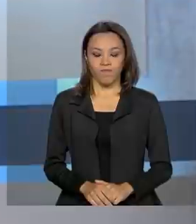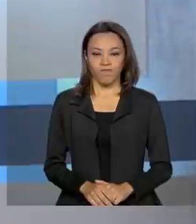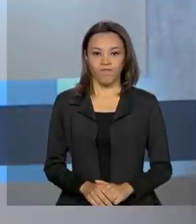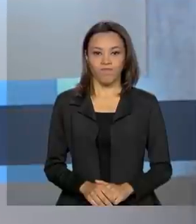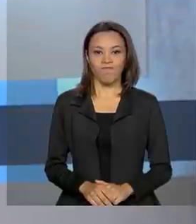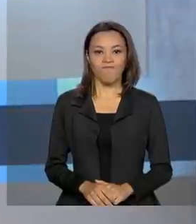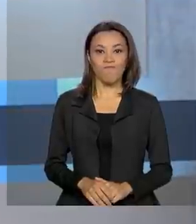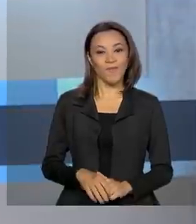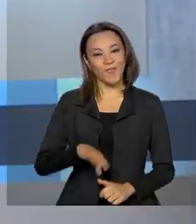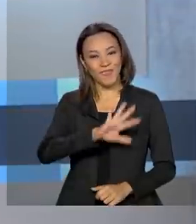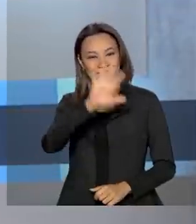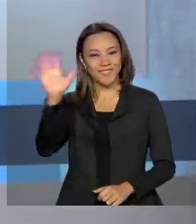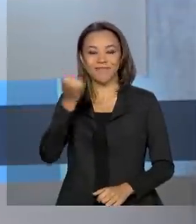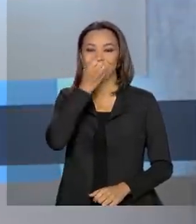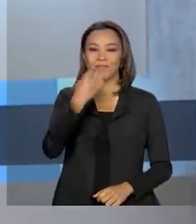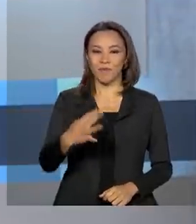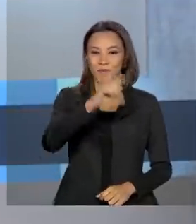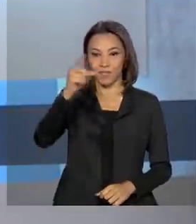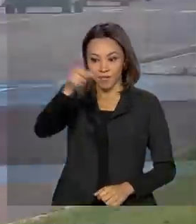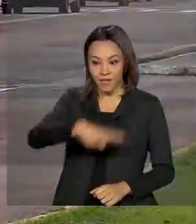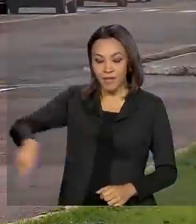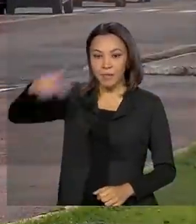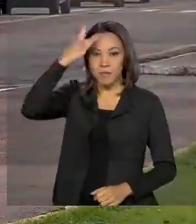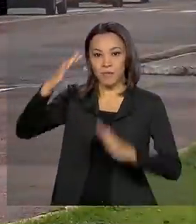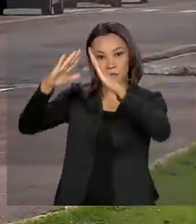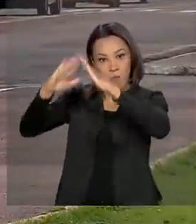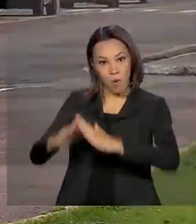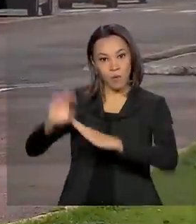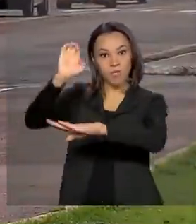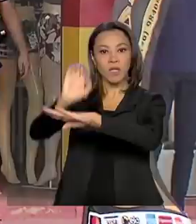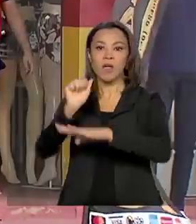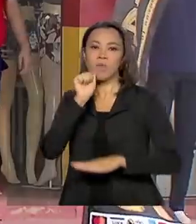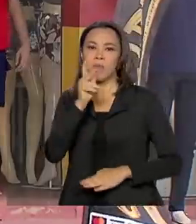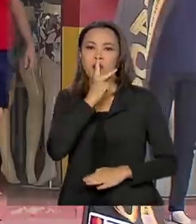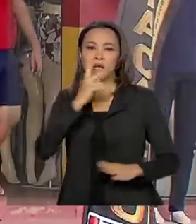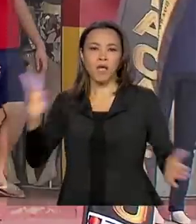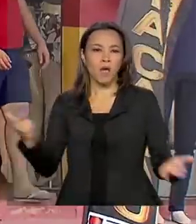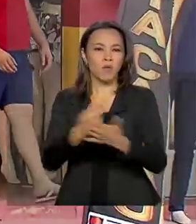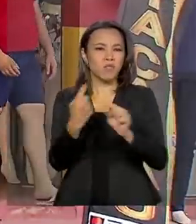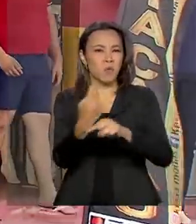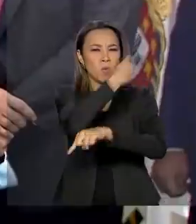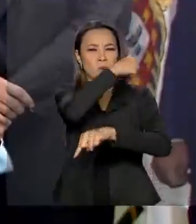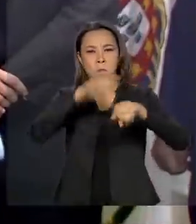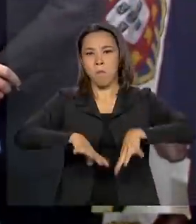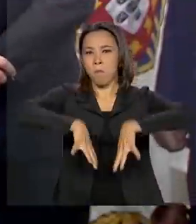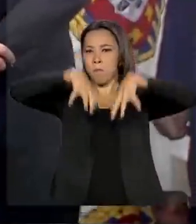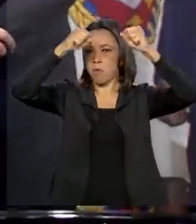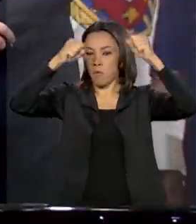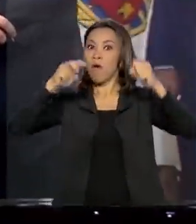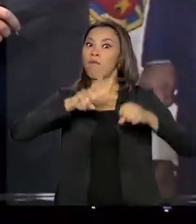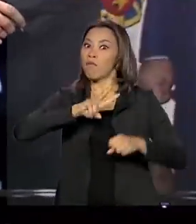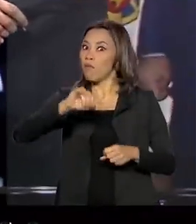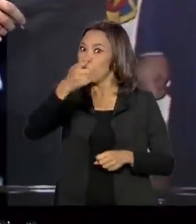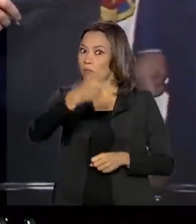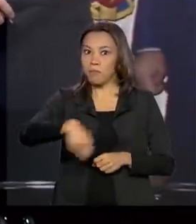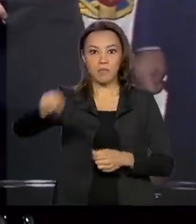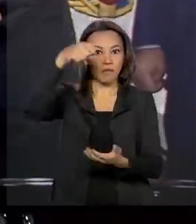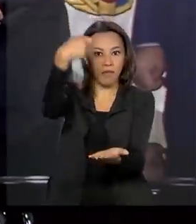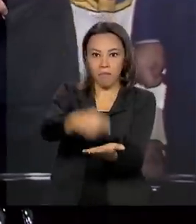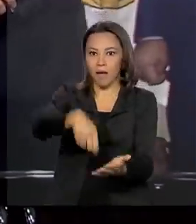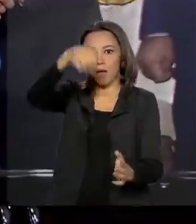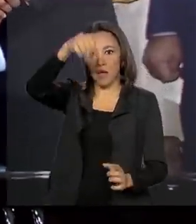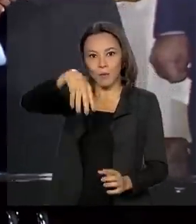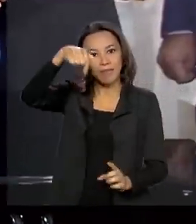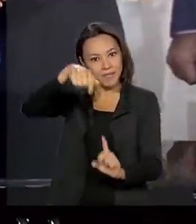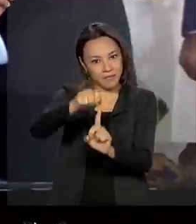Olá, bom dia. Moradores do Amapá atingidos pela falta de energia elétrica vão ter isenção na conta de luz